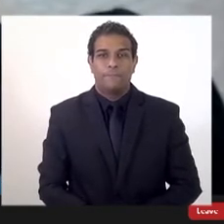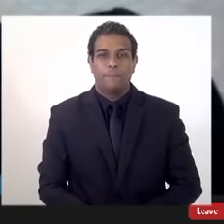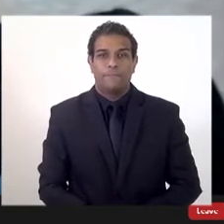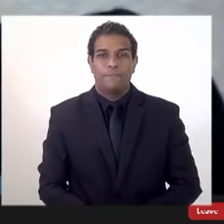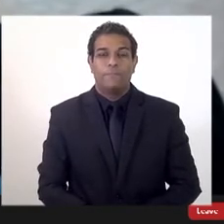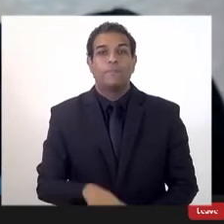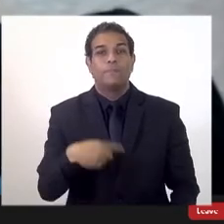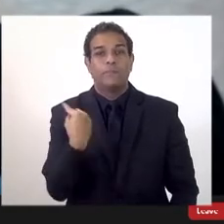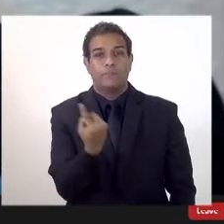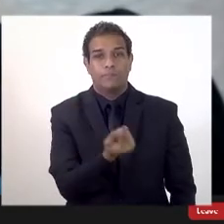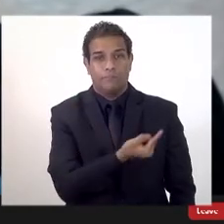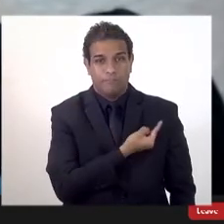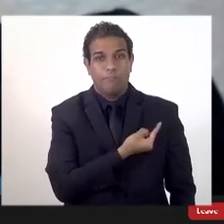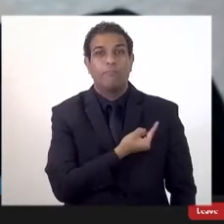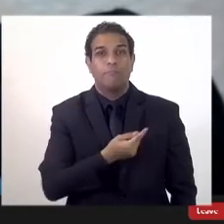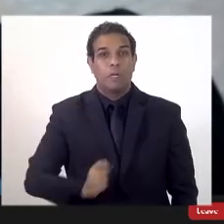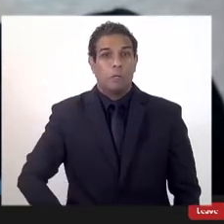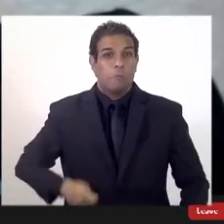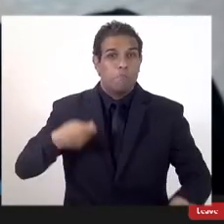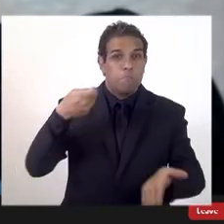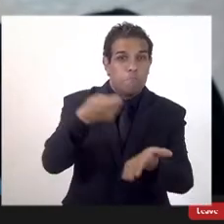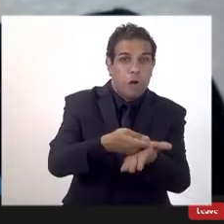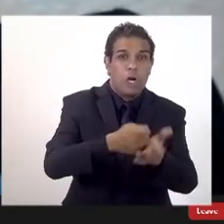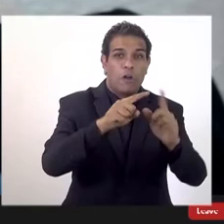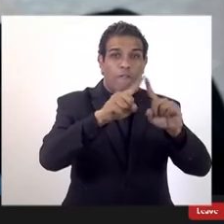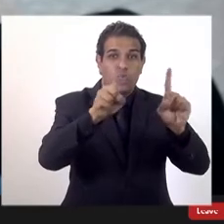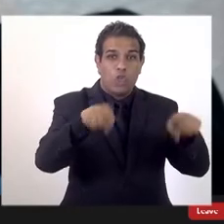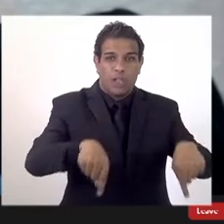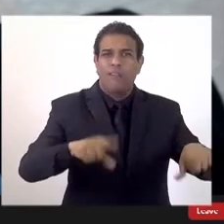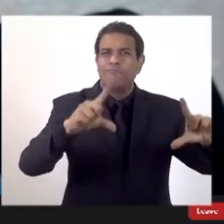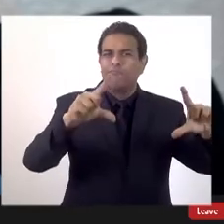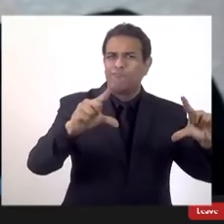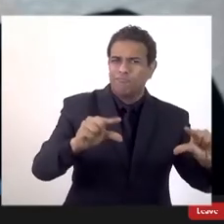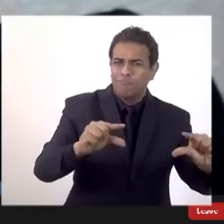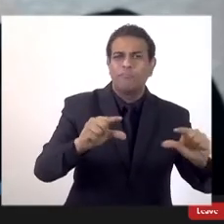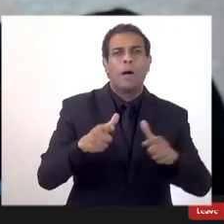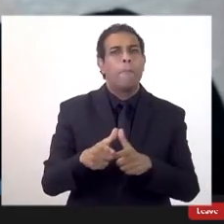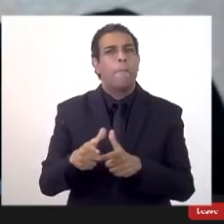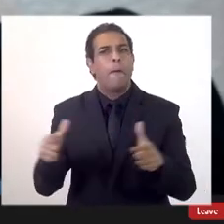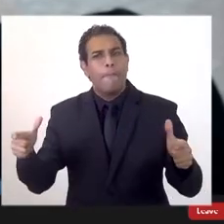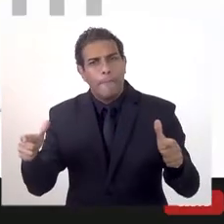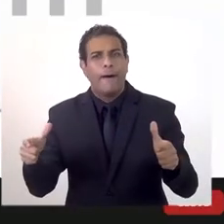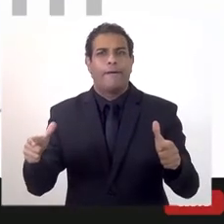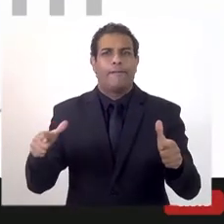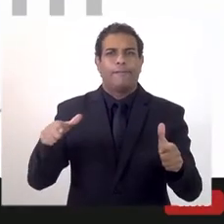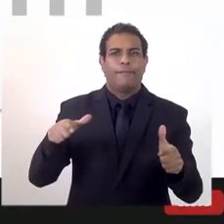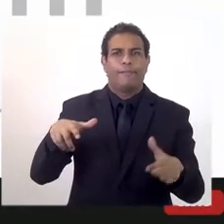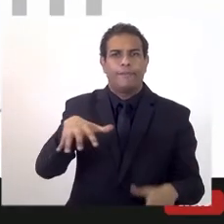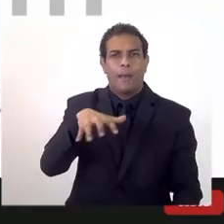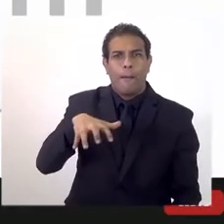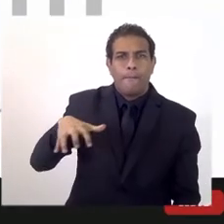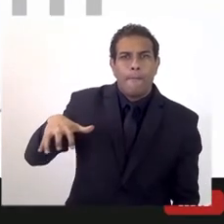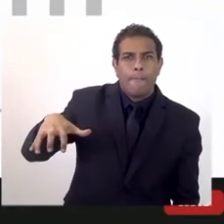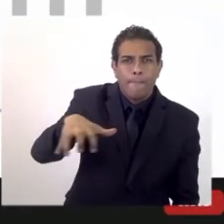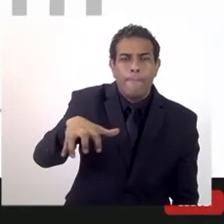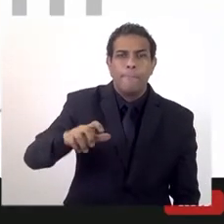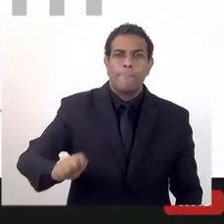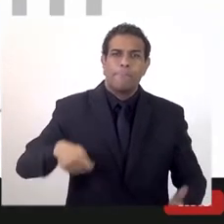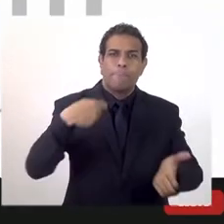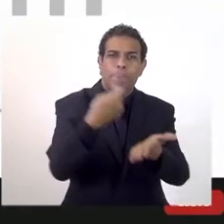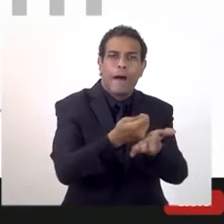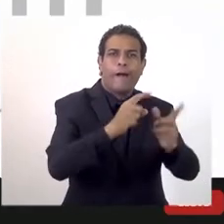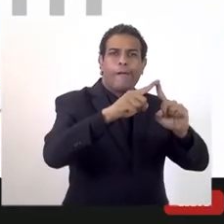Nós temos um gasto com o pessoal baixo, quer dizer, a grande maioria das unidades federativas gasta com o pessoal